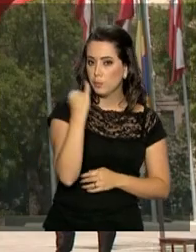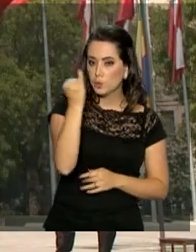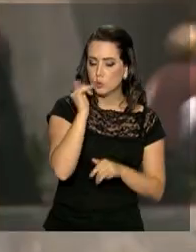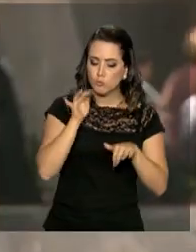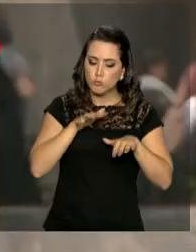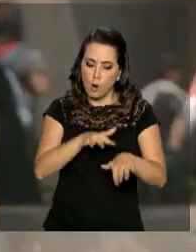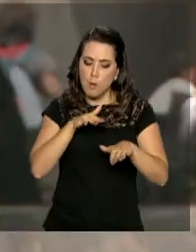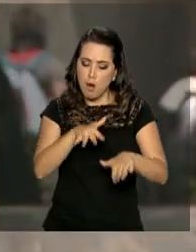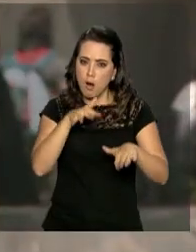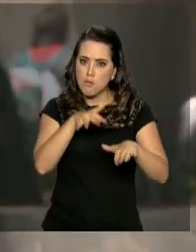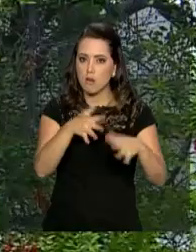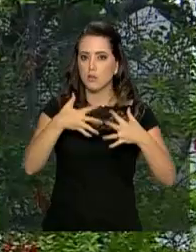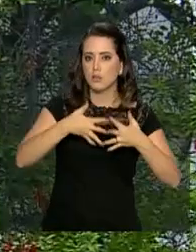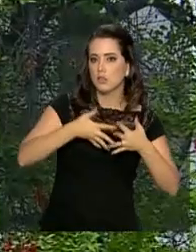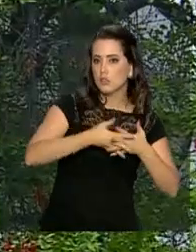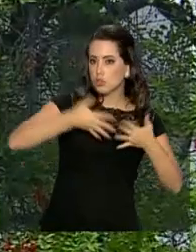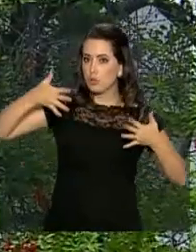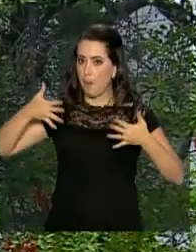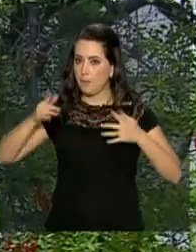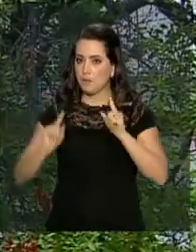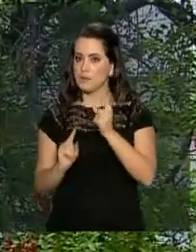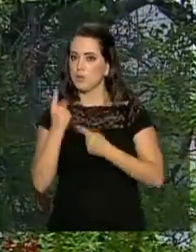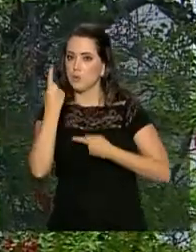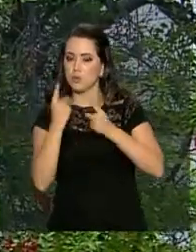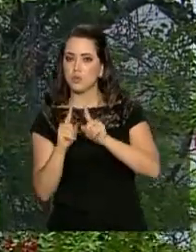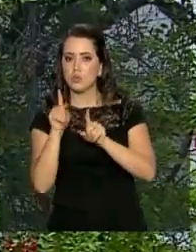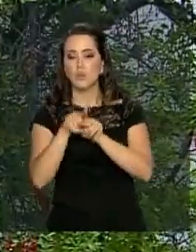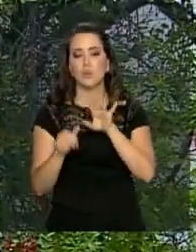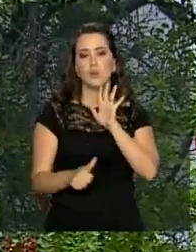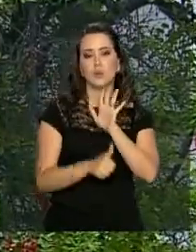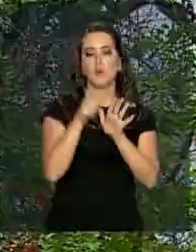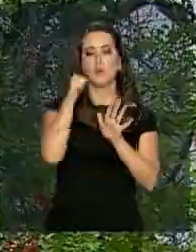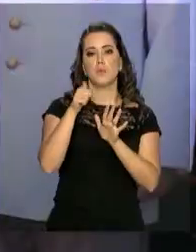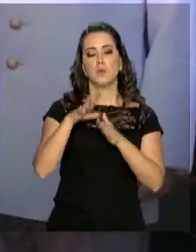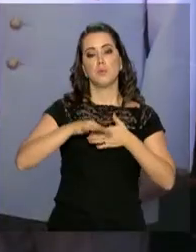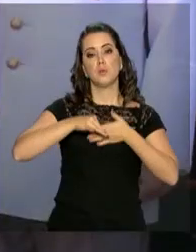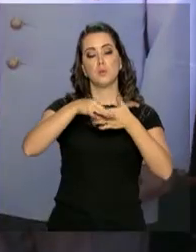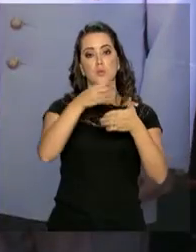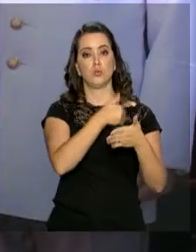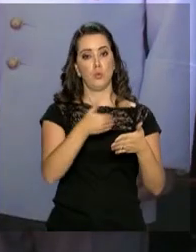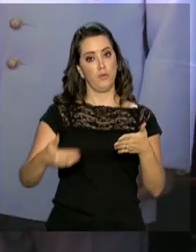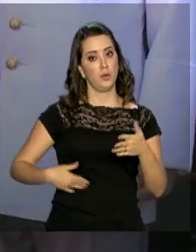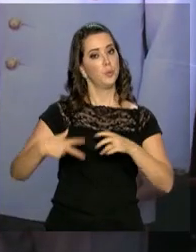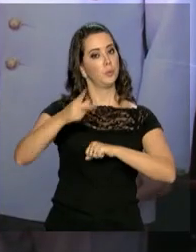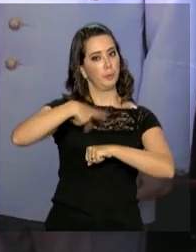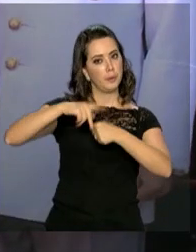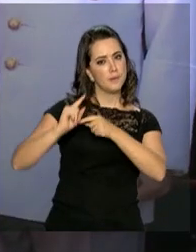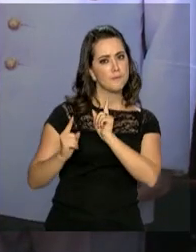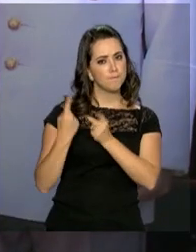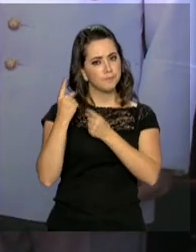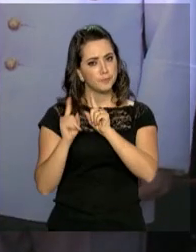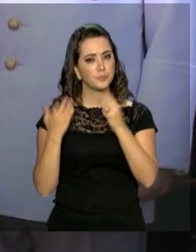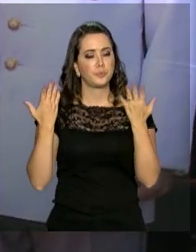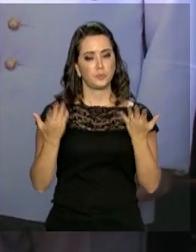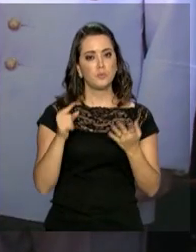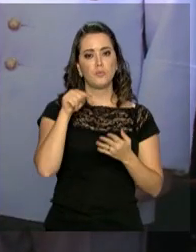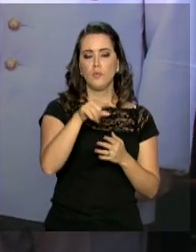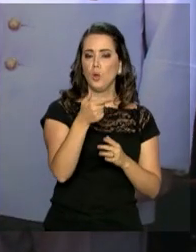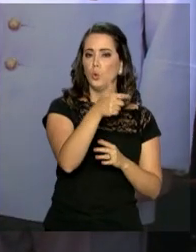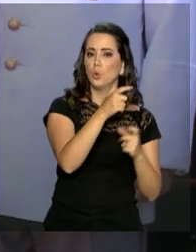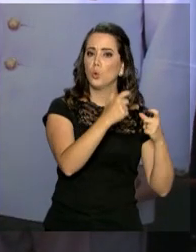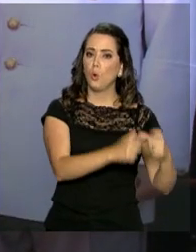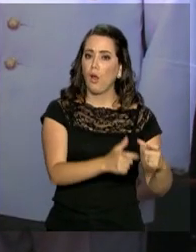movimento de independência do Chile e o primeiro chefe de Estado do país. Já no Palácio La Moneda, sede do governo